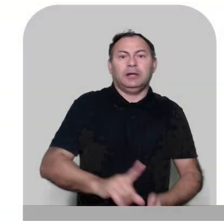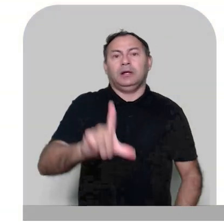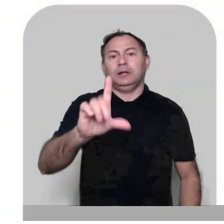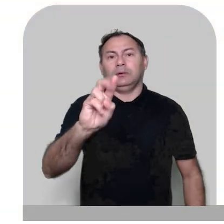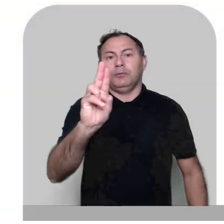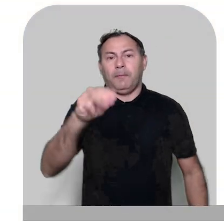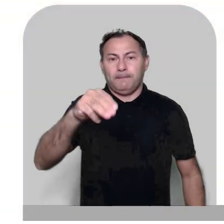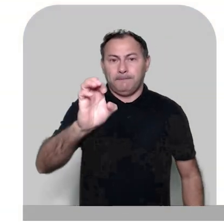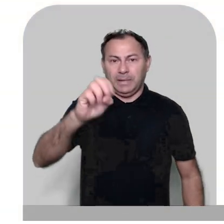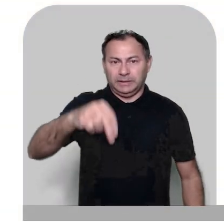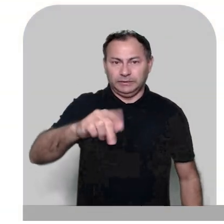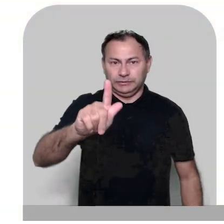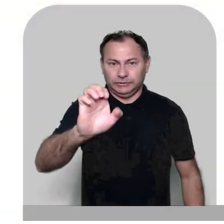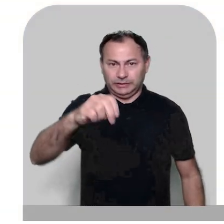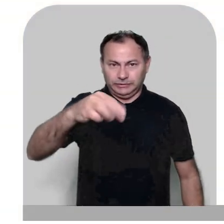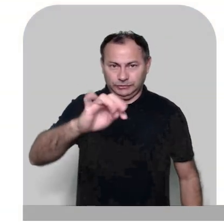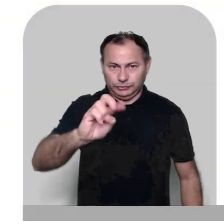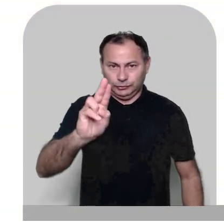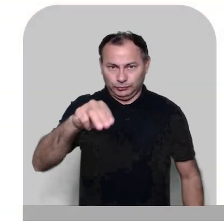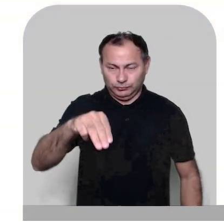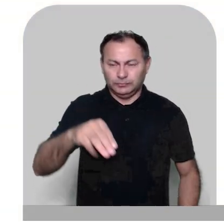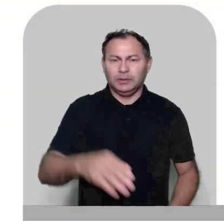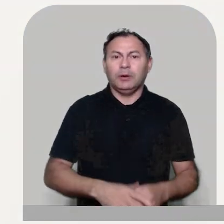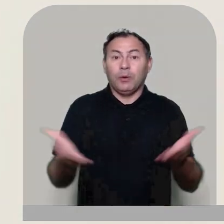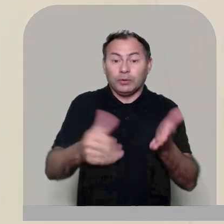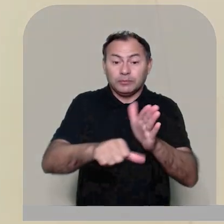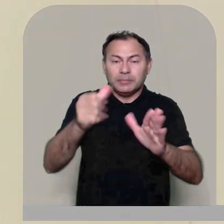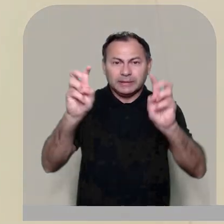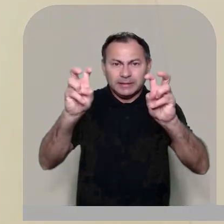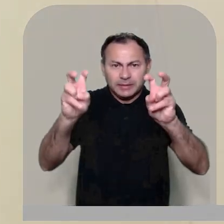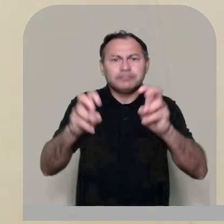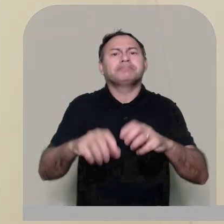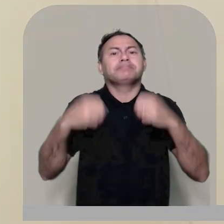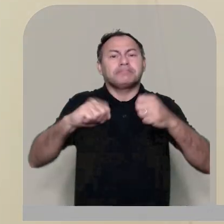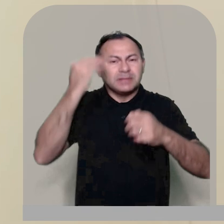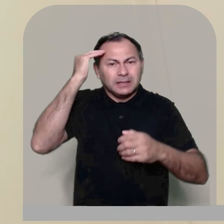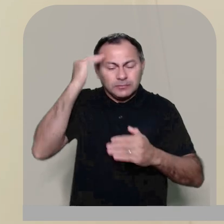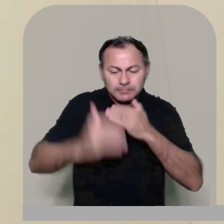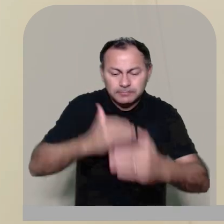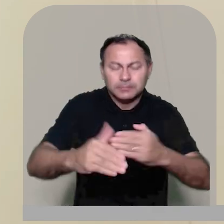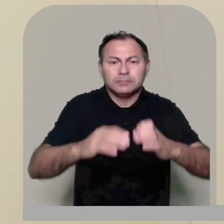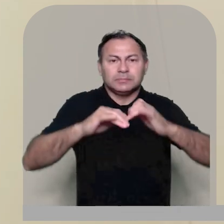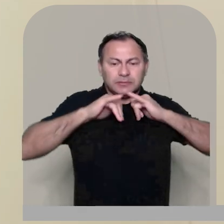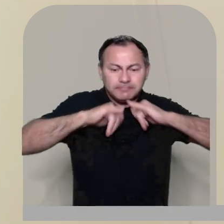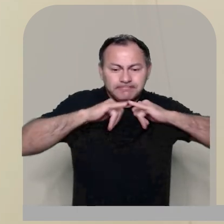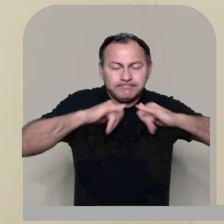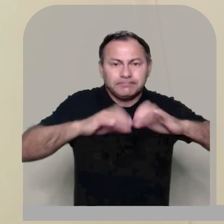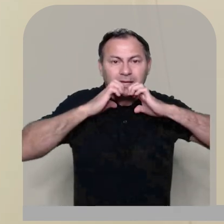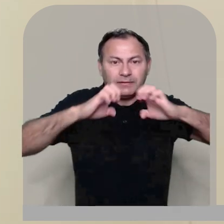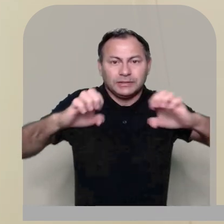lumengêncio hoje o primeiro tema é preciso entender o processo de evangelização